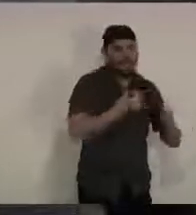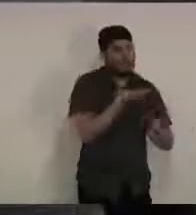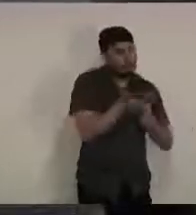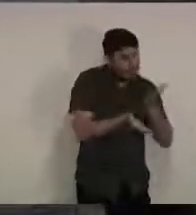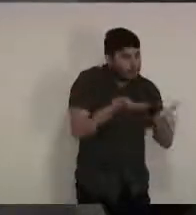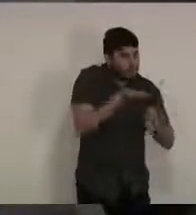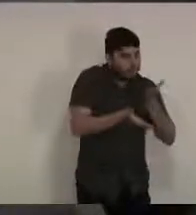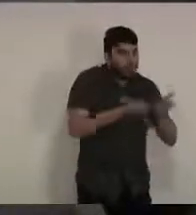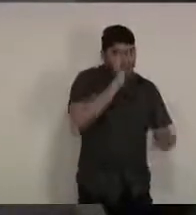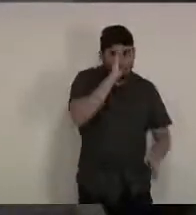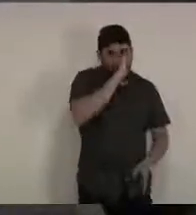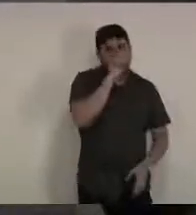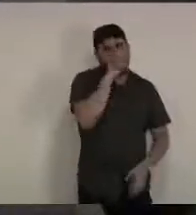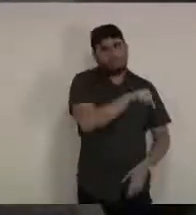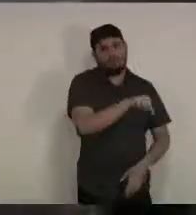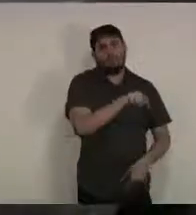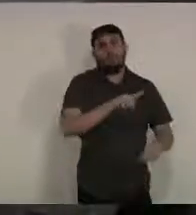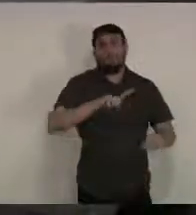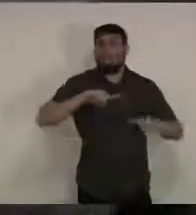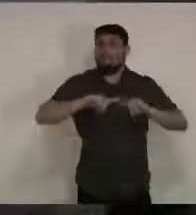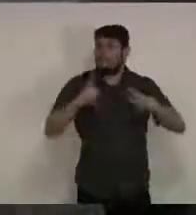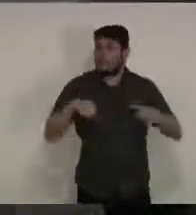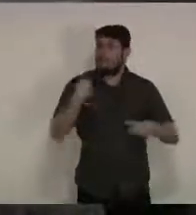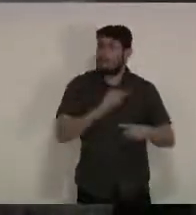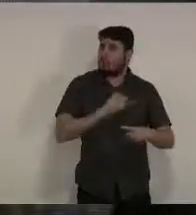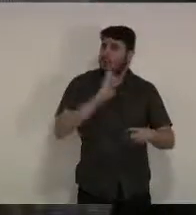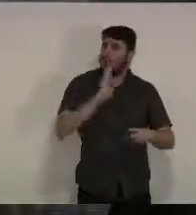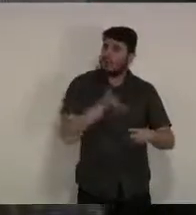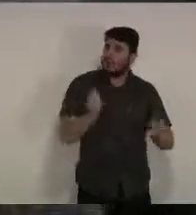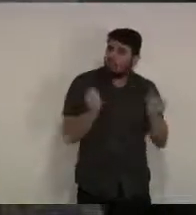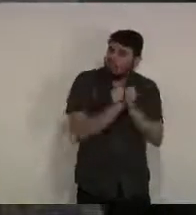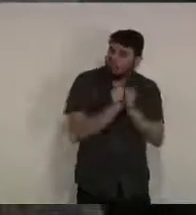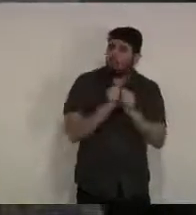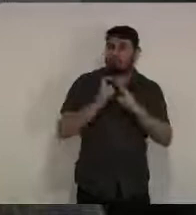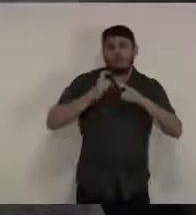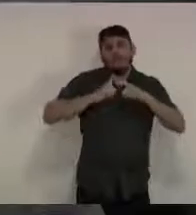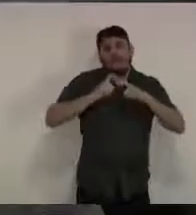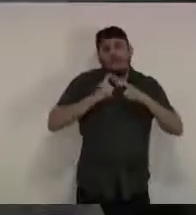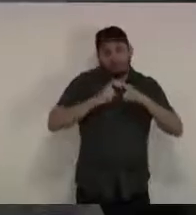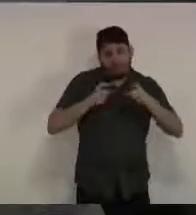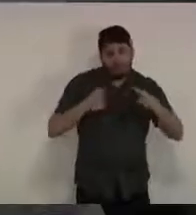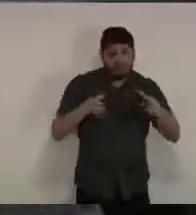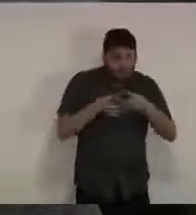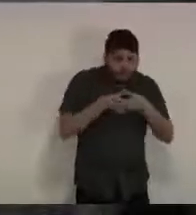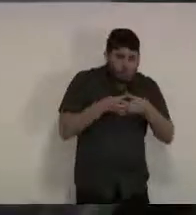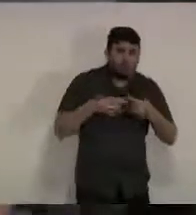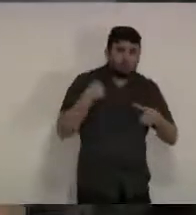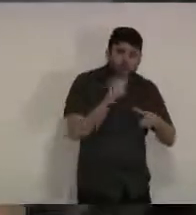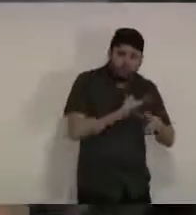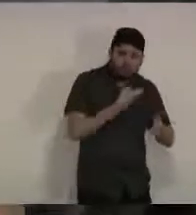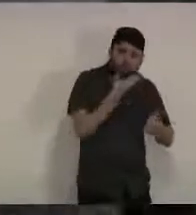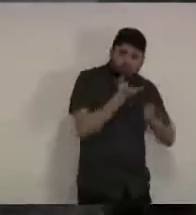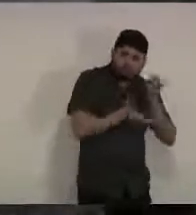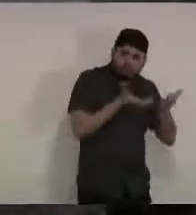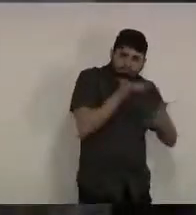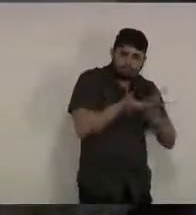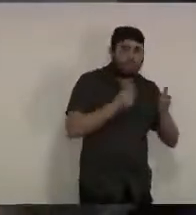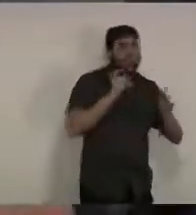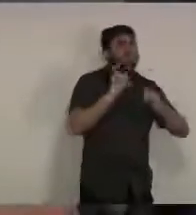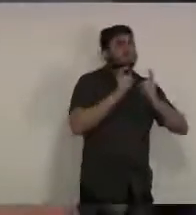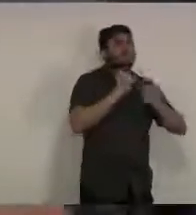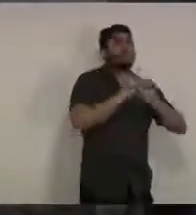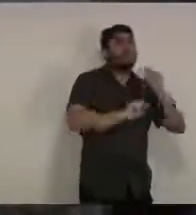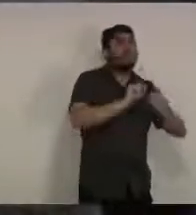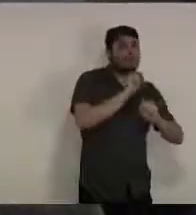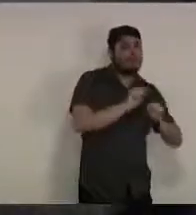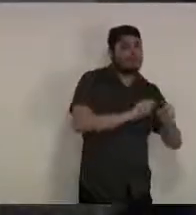mas já estamos discutindo a equipe médica lá da instituição com a nossa equipe médica a possibilidade de que alguns retornem para